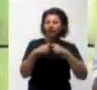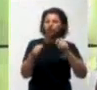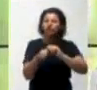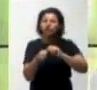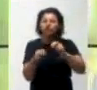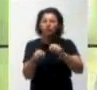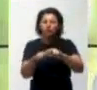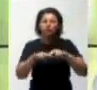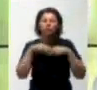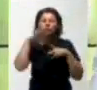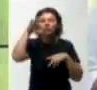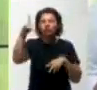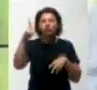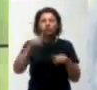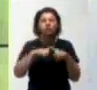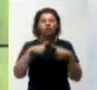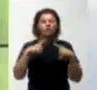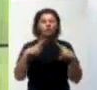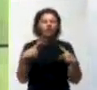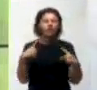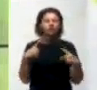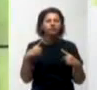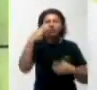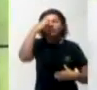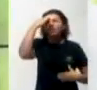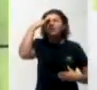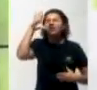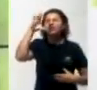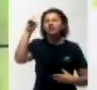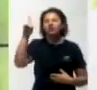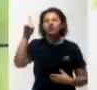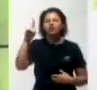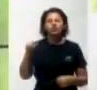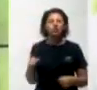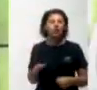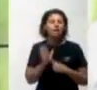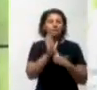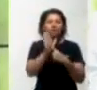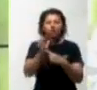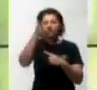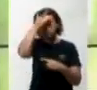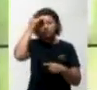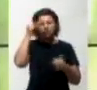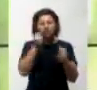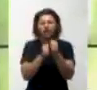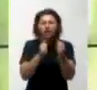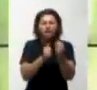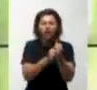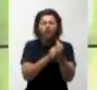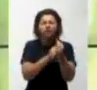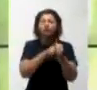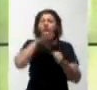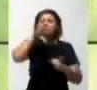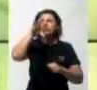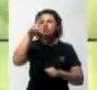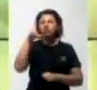abordo aqui, em várias páginas, que graças a Deus, tem levado muita gente a aproximar-se mais e mais de Deus.